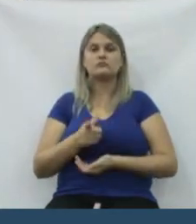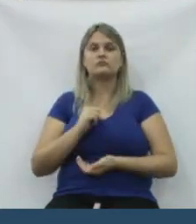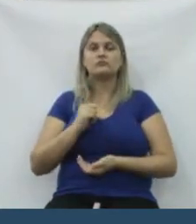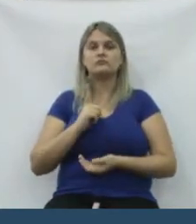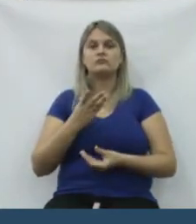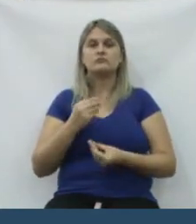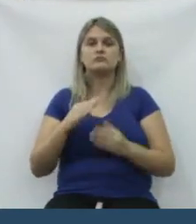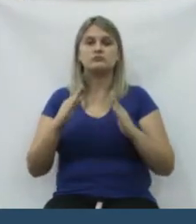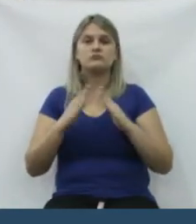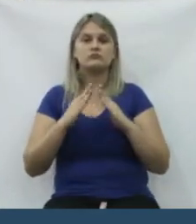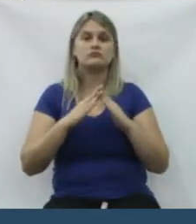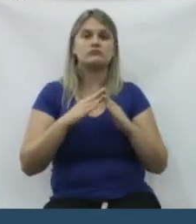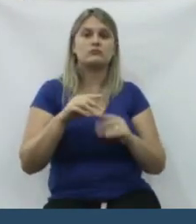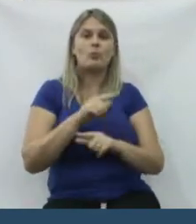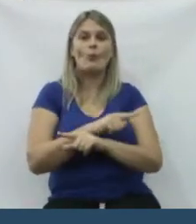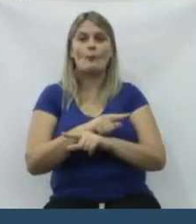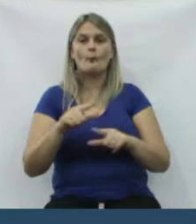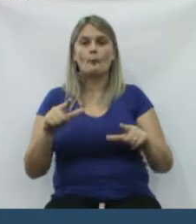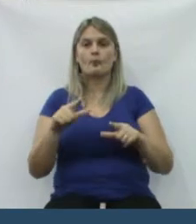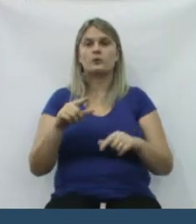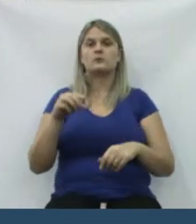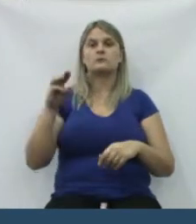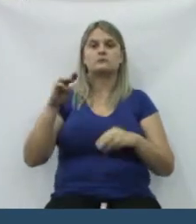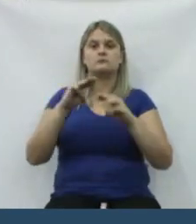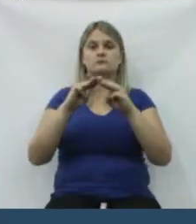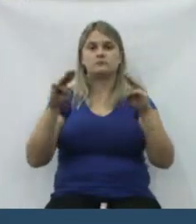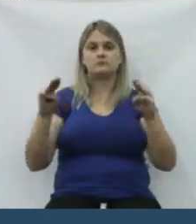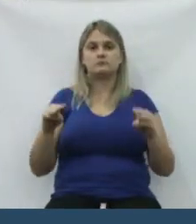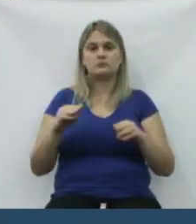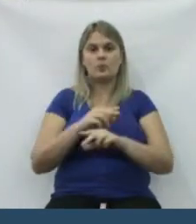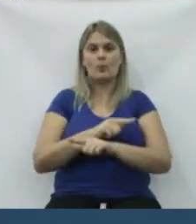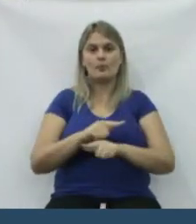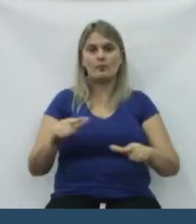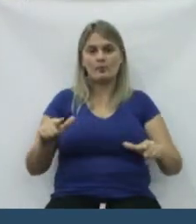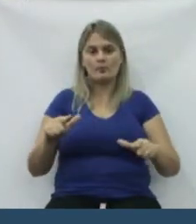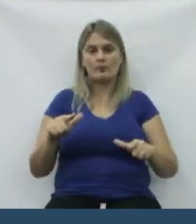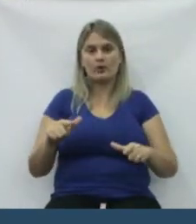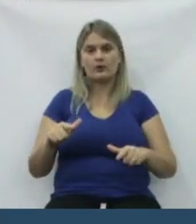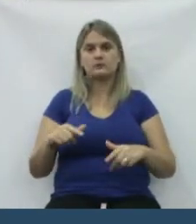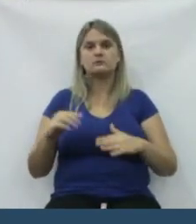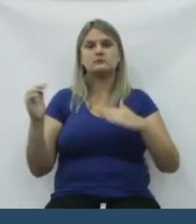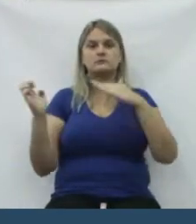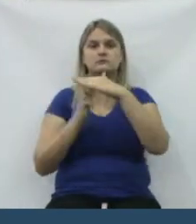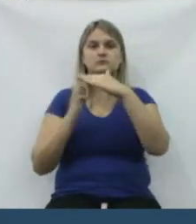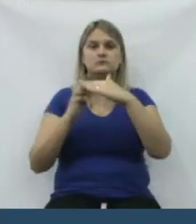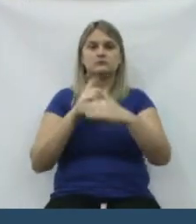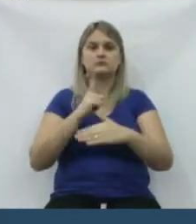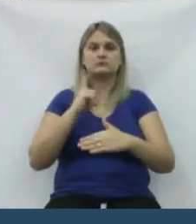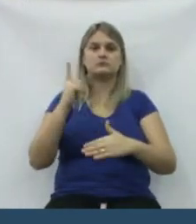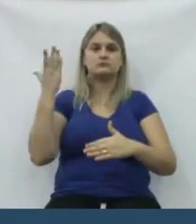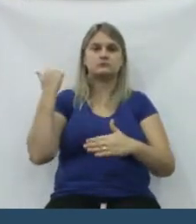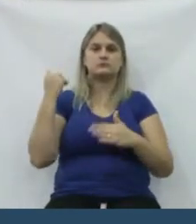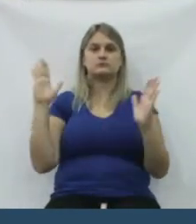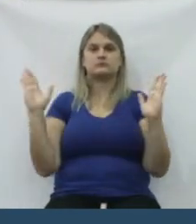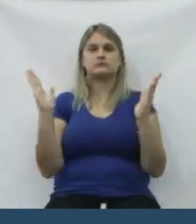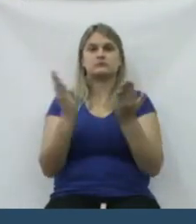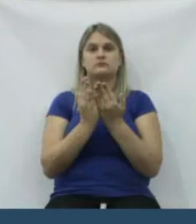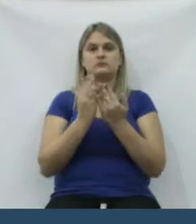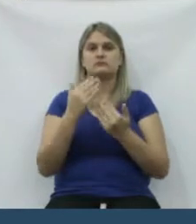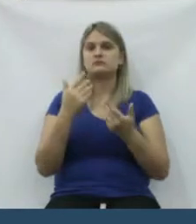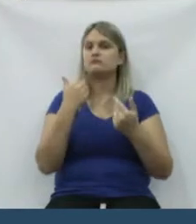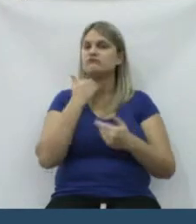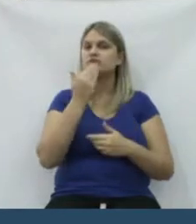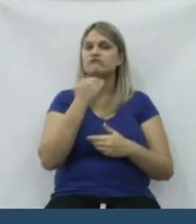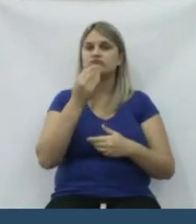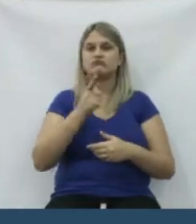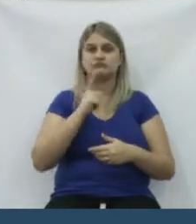vários barracão vazio, vários museus das empresas que tinham que fechar e que